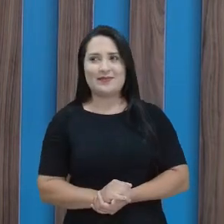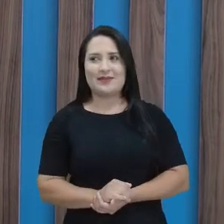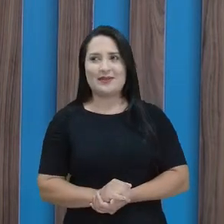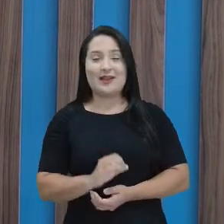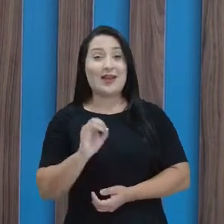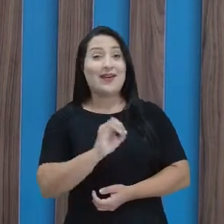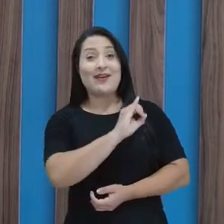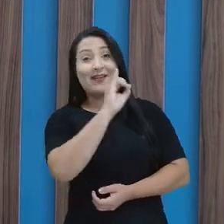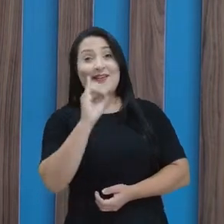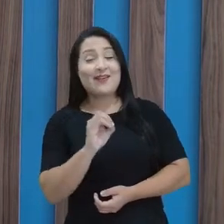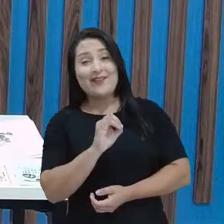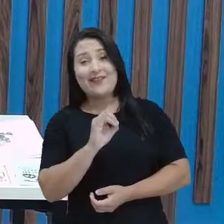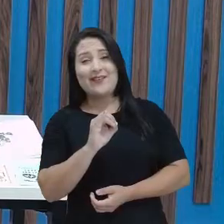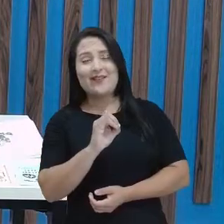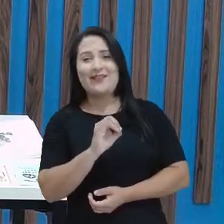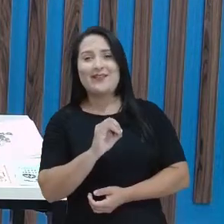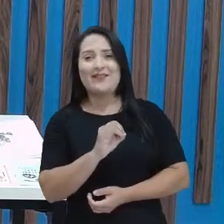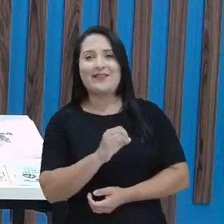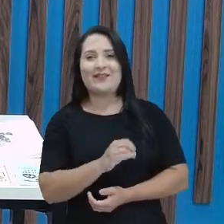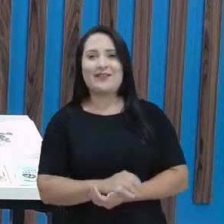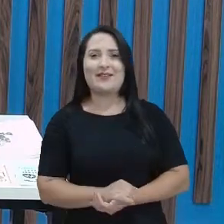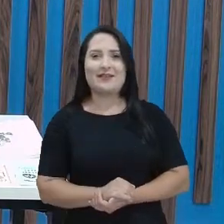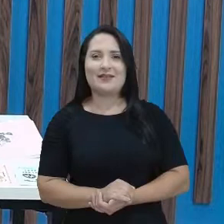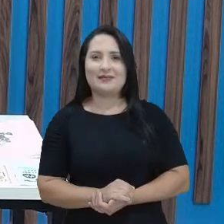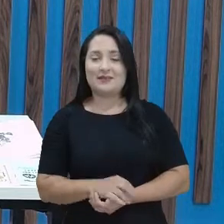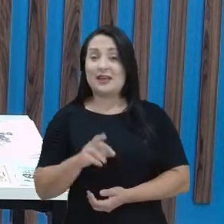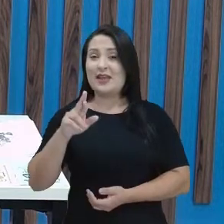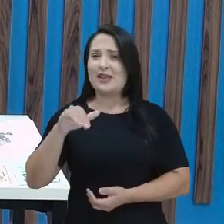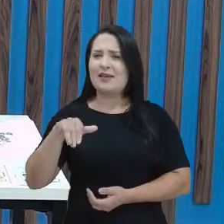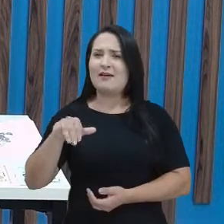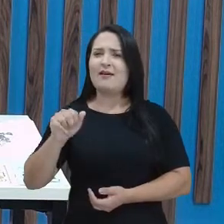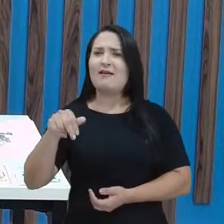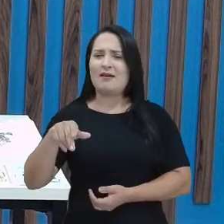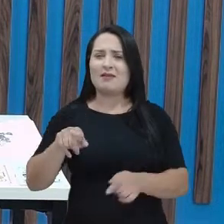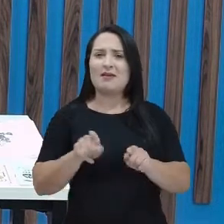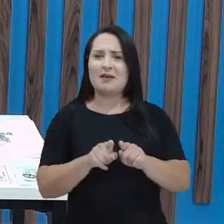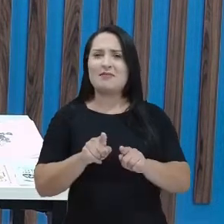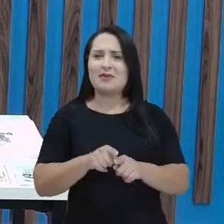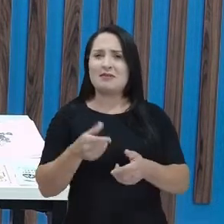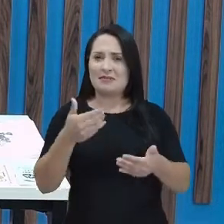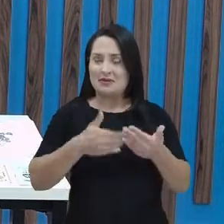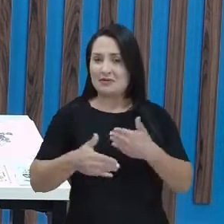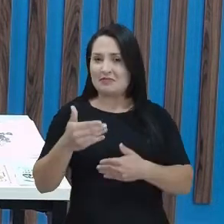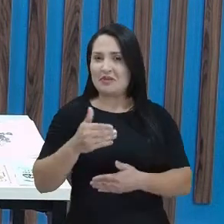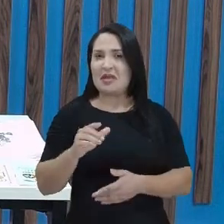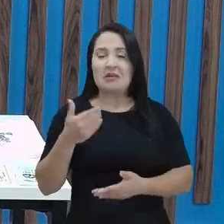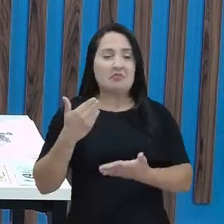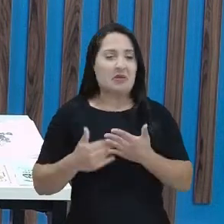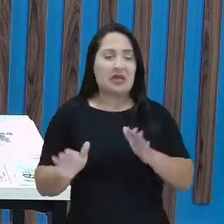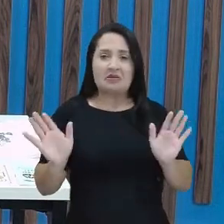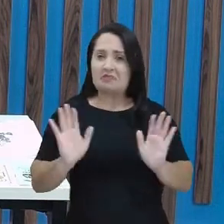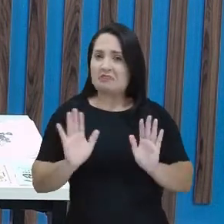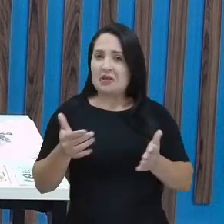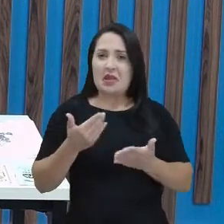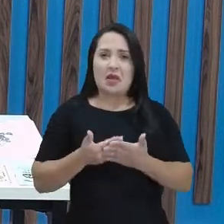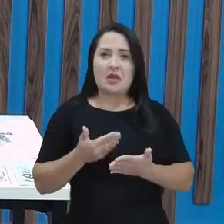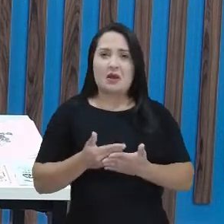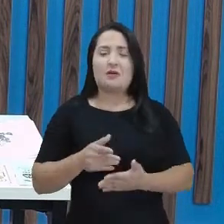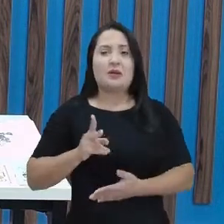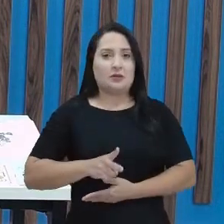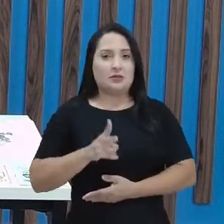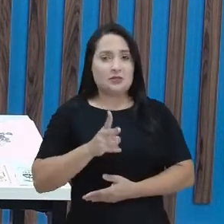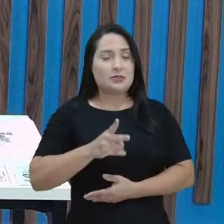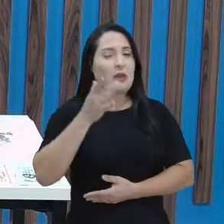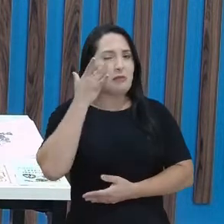Oi Isabela, oi Noala, oi Rian, será que Rian tá por aí também? Rian não perde um aula, nossa professora Kátia, ele tá